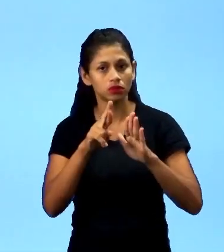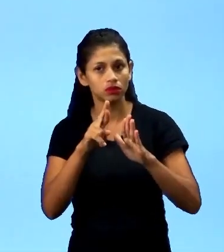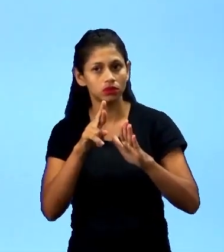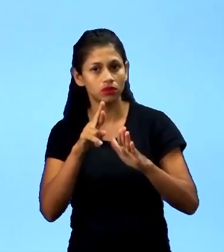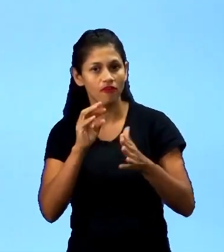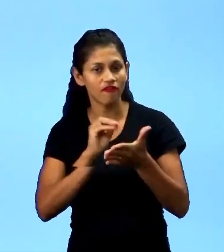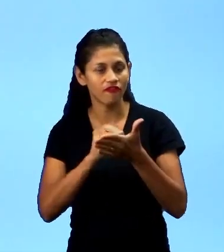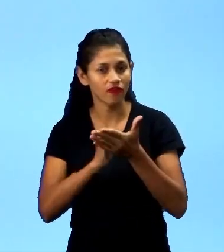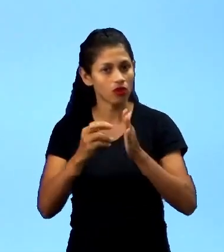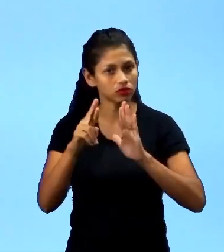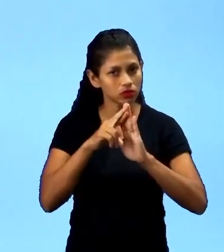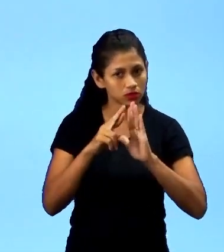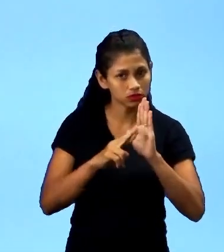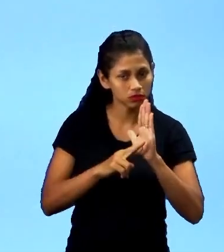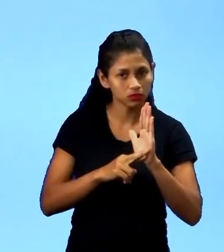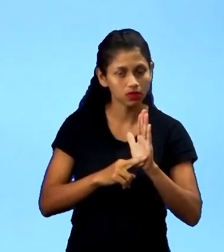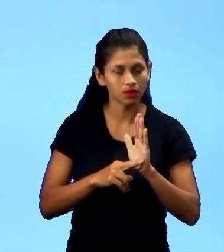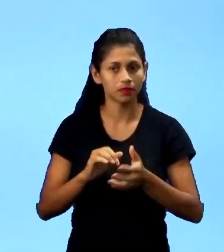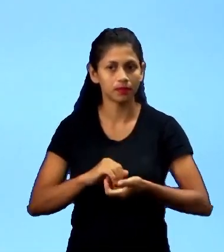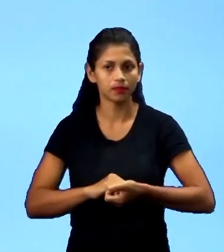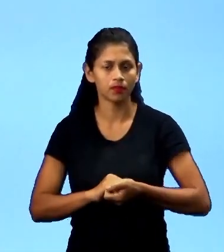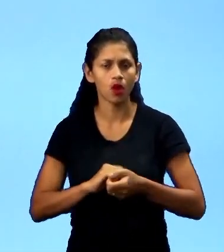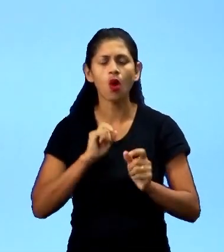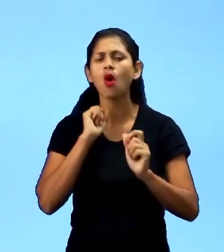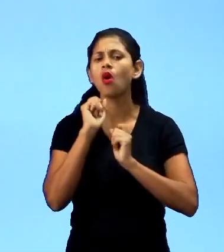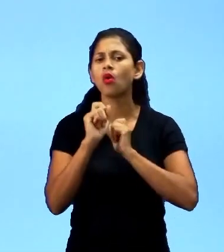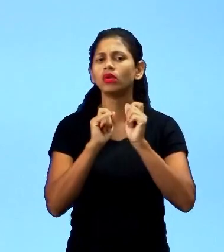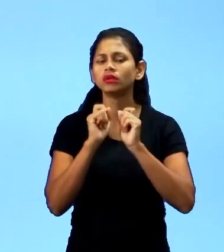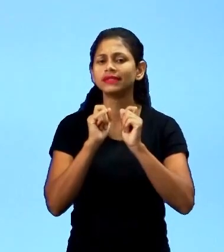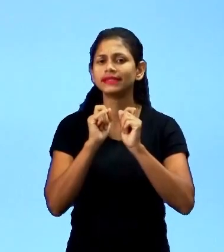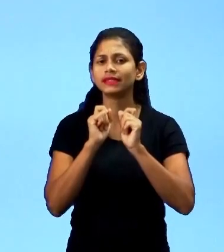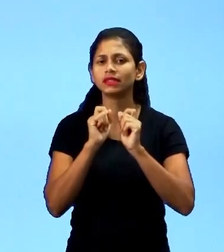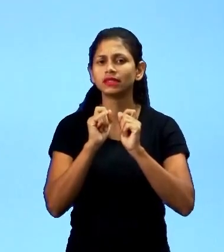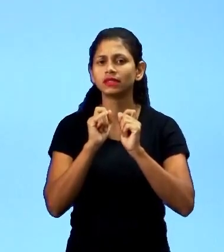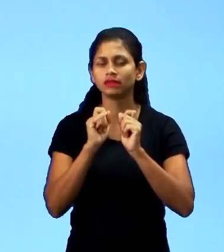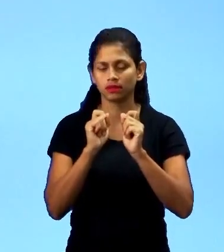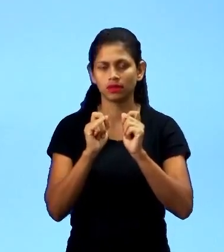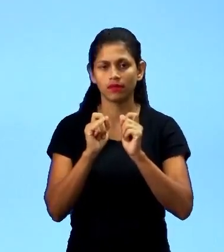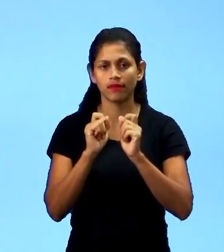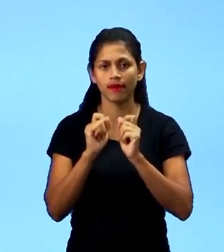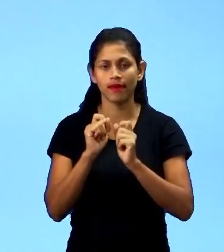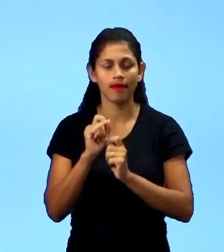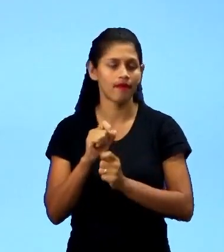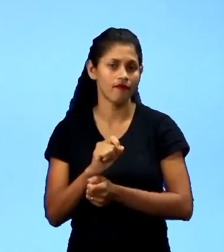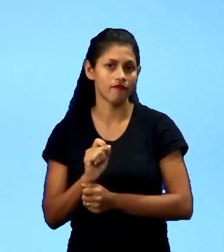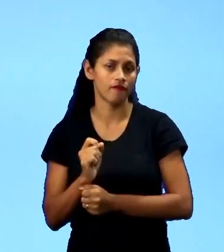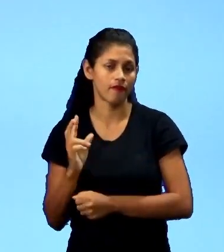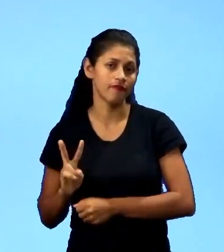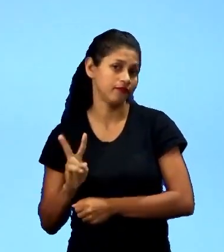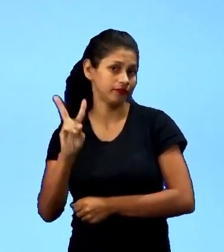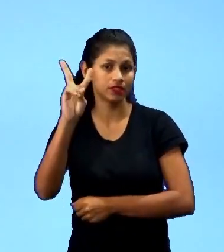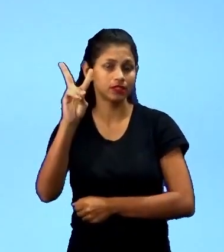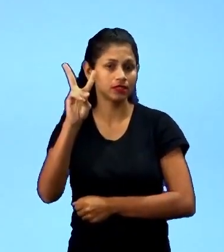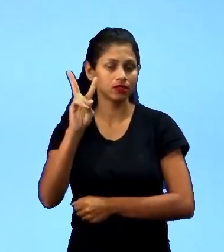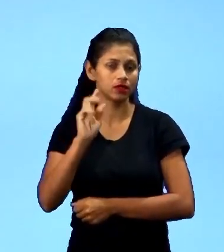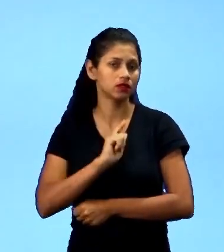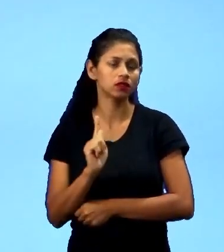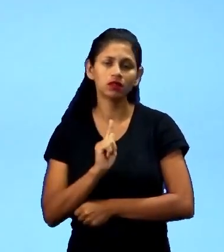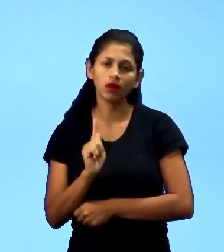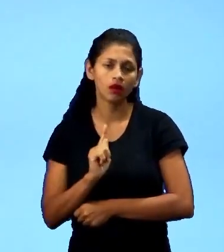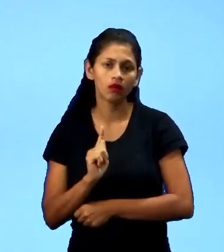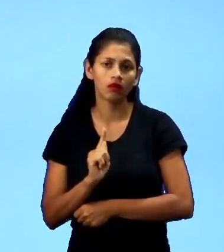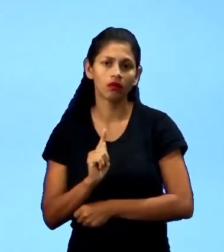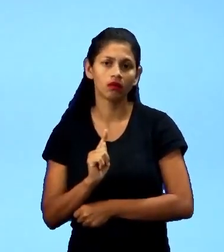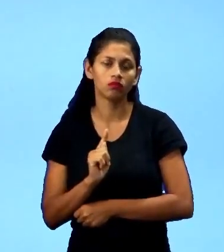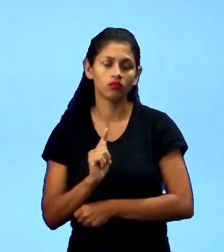Essa aqui é só uma questão de pensamento. O que eu tenho que determinar lá não é quem vai ganhar, porque não tem como eu prever o futuro, quem vai vencer. A